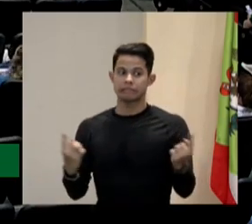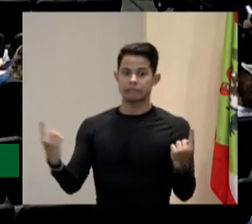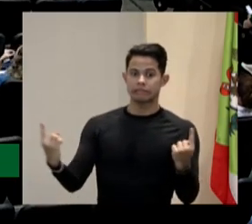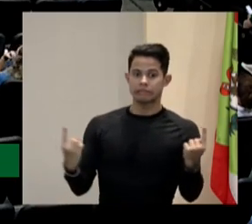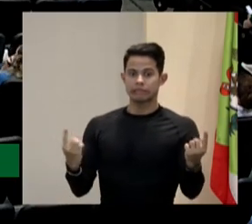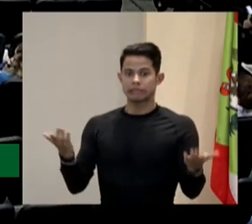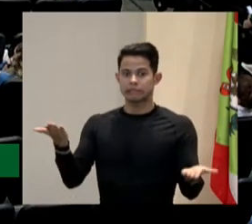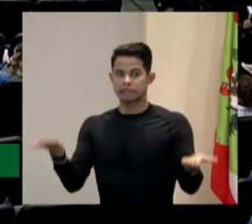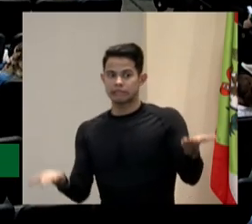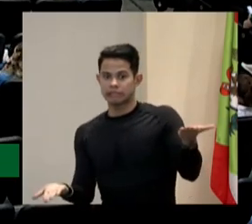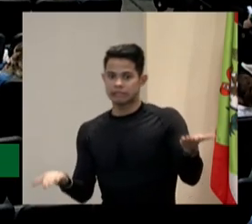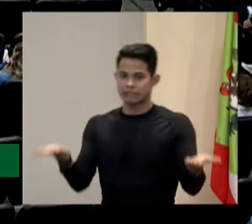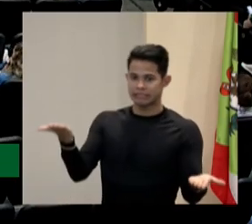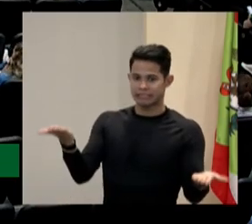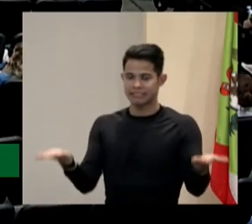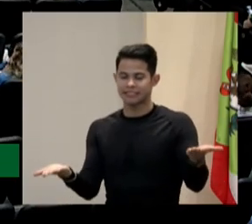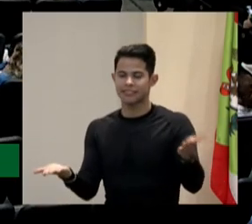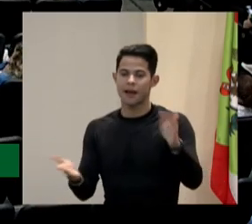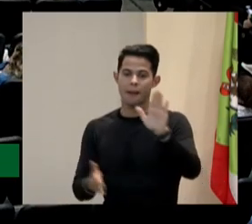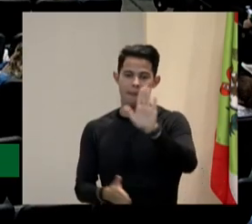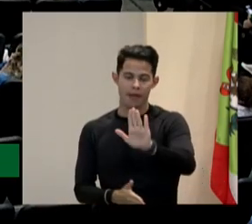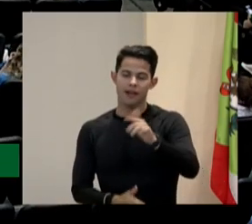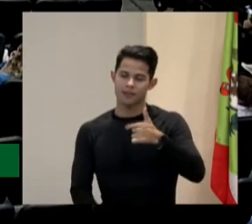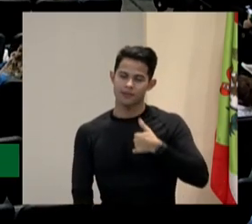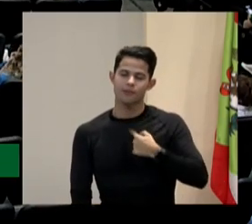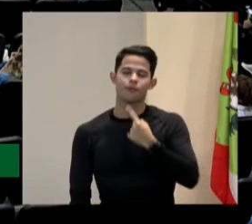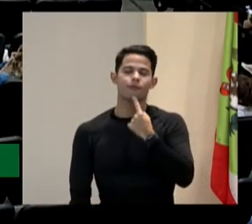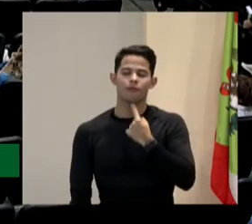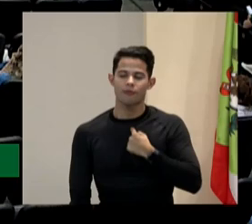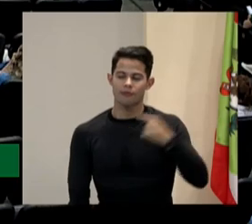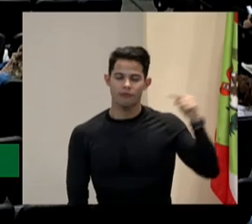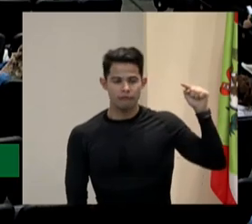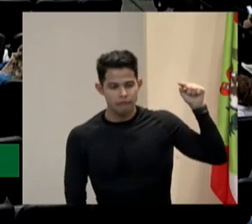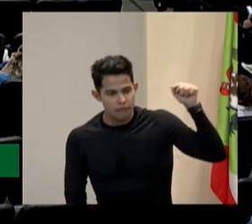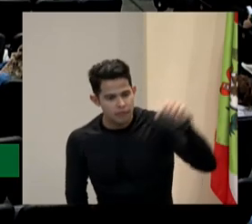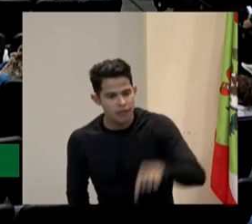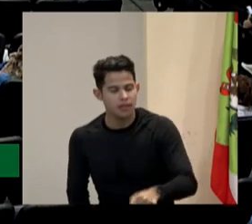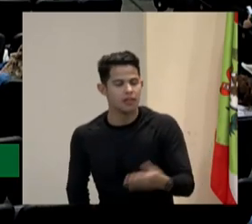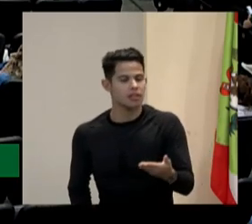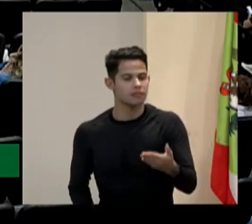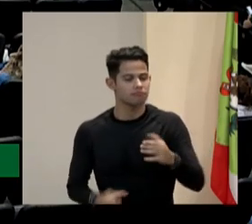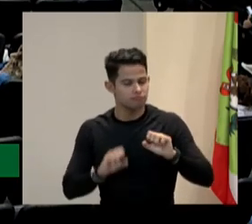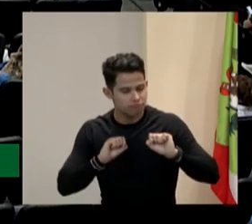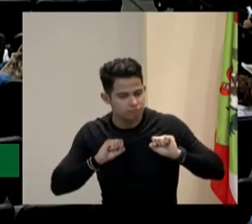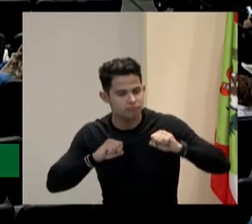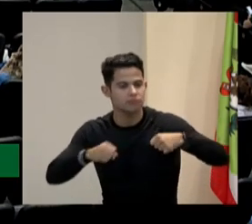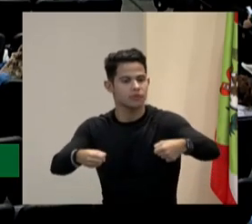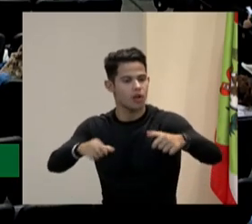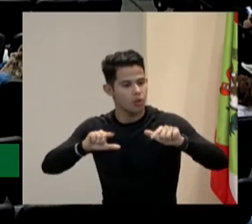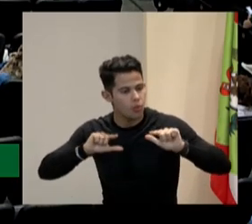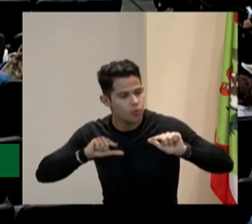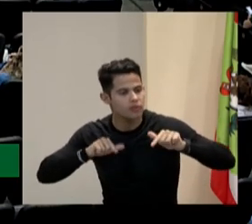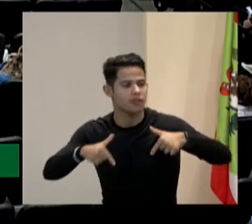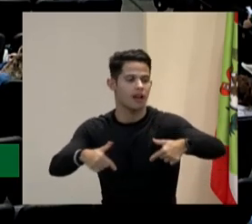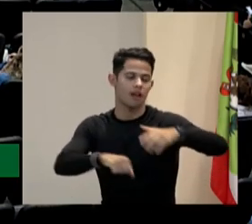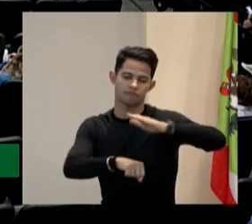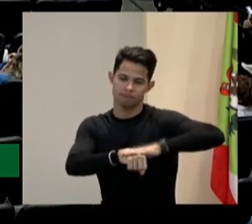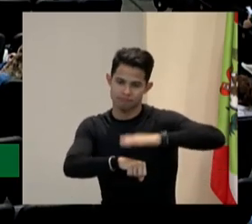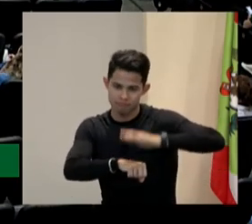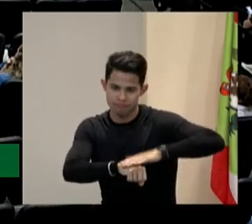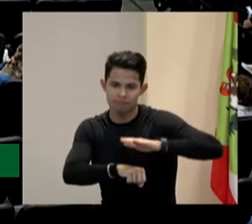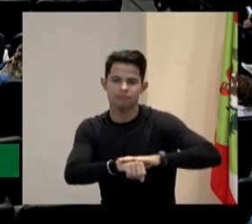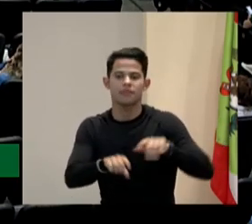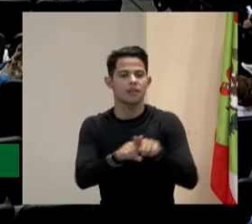meio achatado. Mas isso não tira a minha vontade de estar aqui, a minha vontade de estar lutando por essa causa e de estar